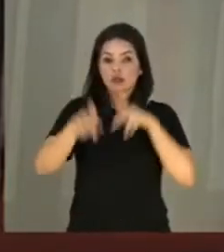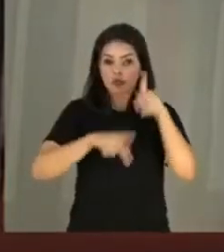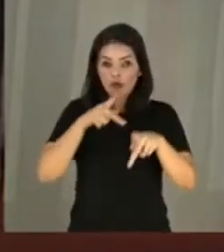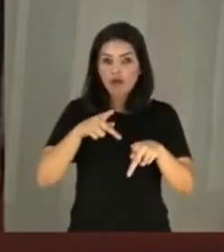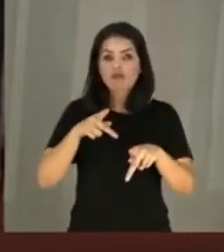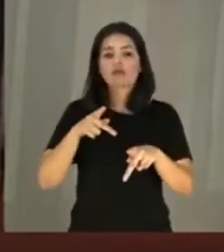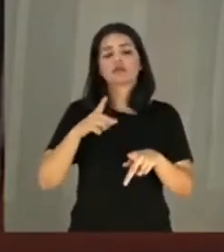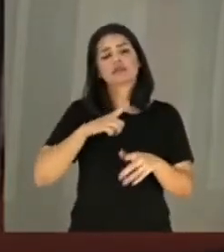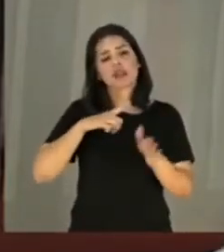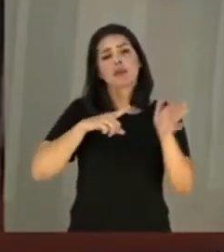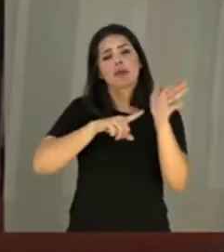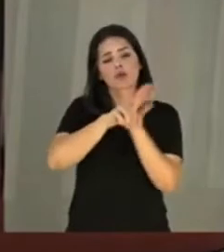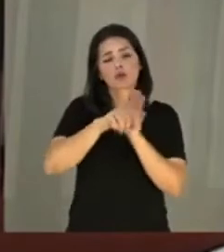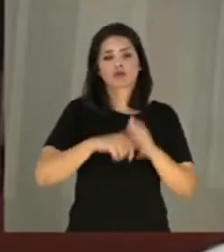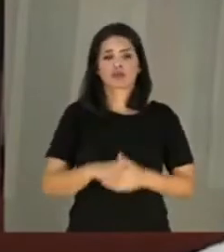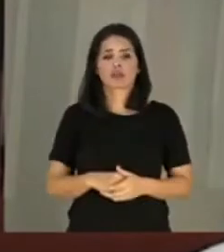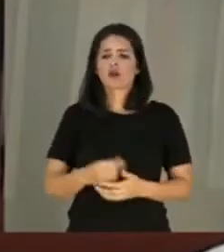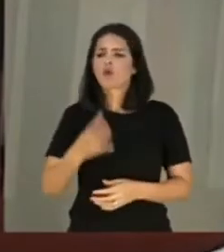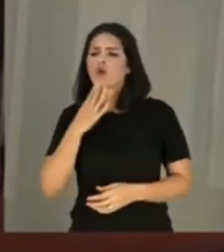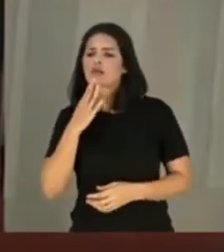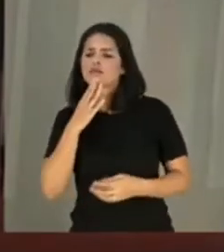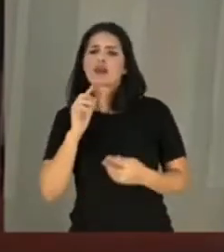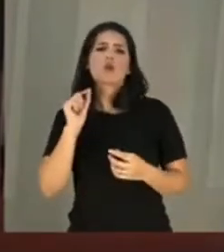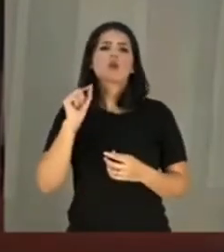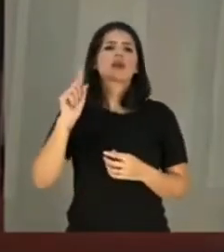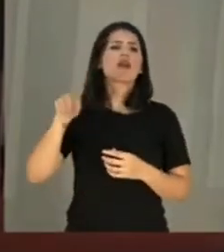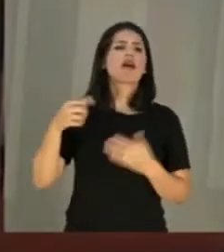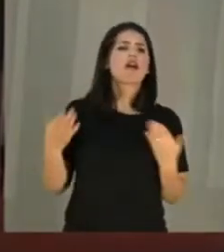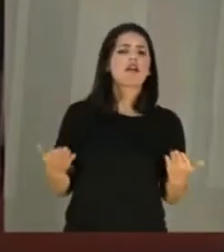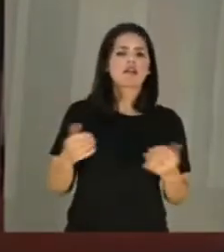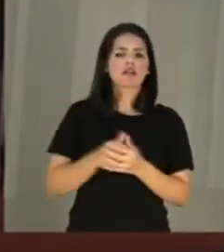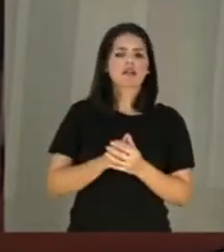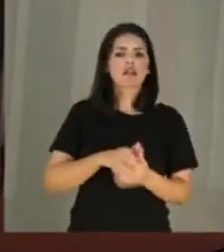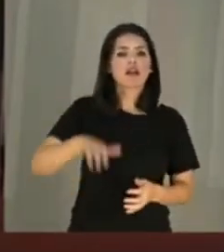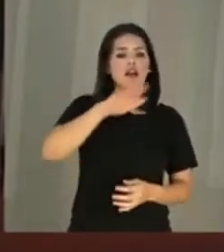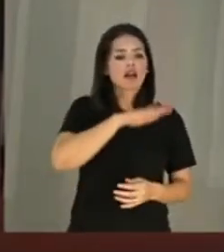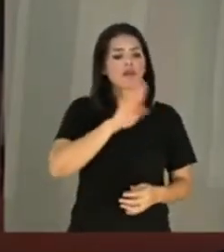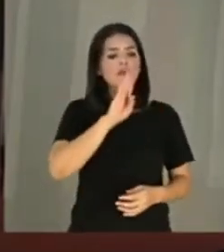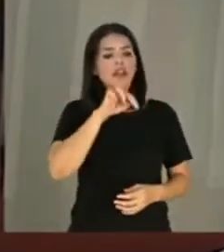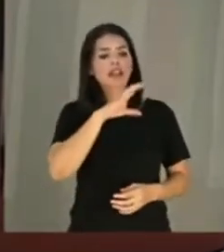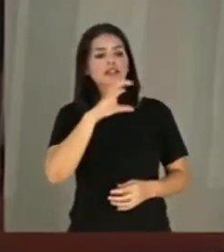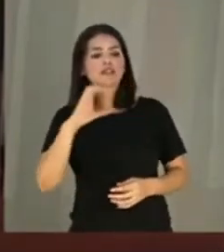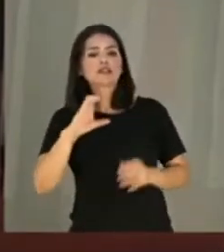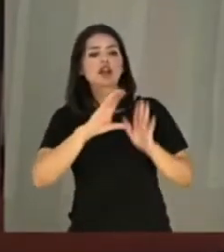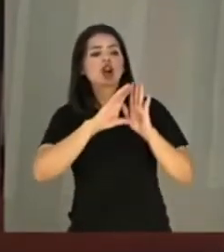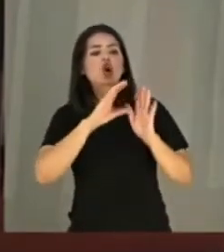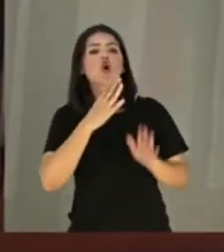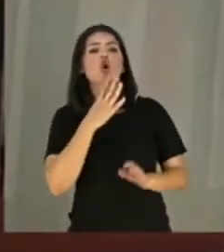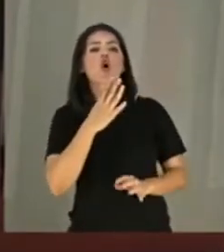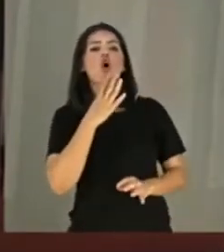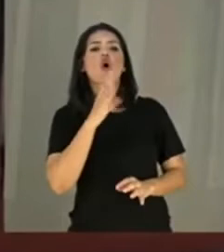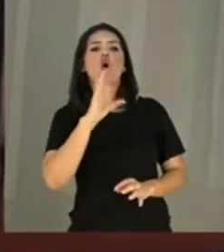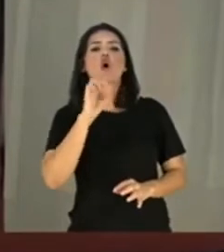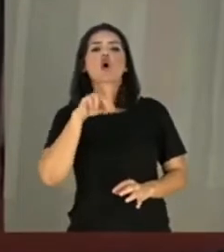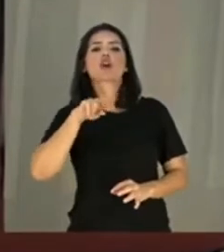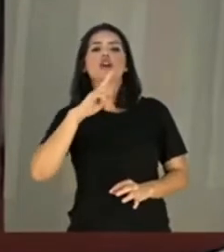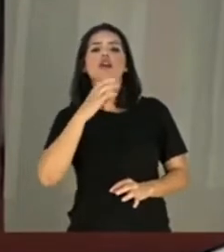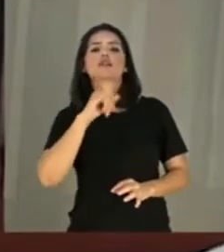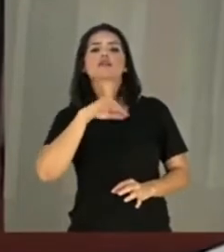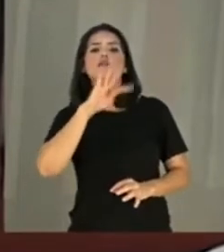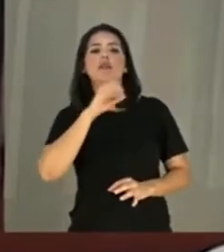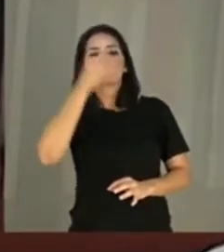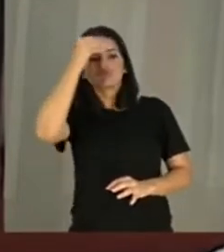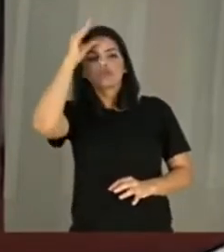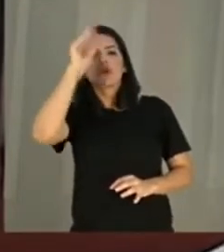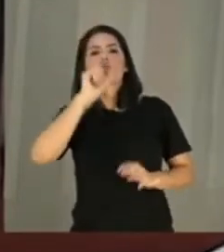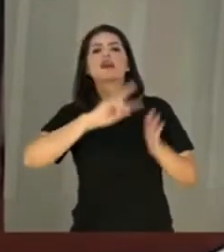pergunta, o que é conhecer, o que é conhecimento na BNCC? Essa resposta, essa pergunta, quero dizer, não encontra